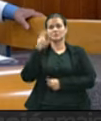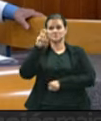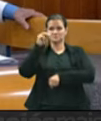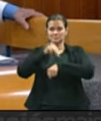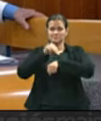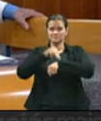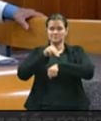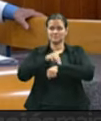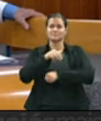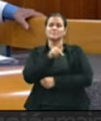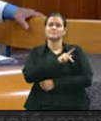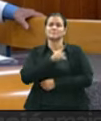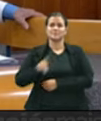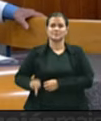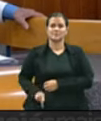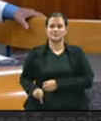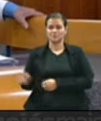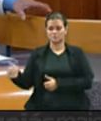presidente,